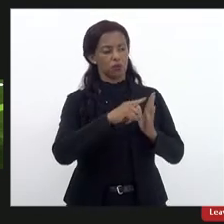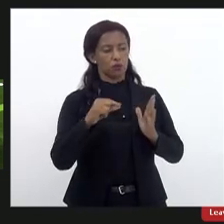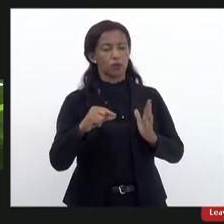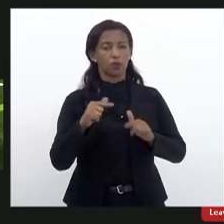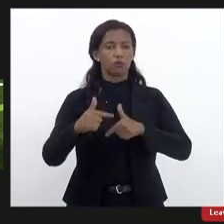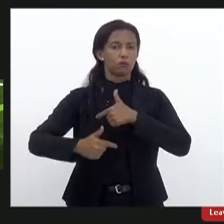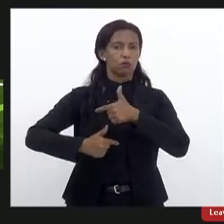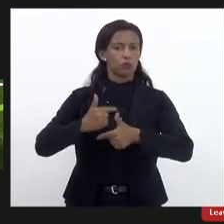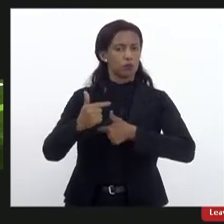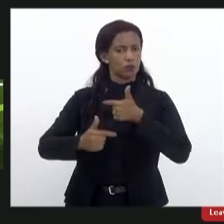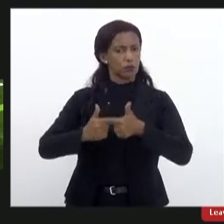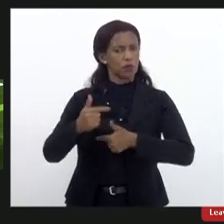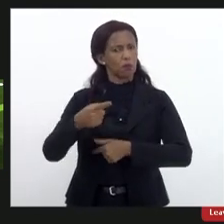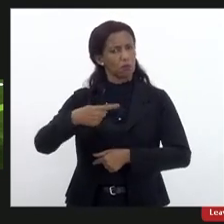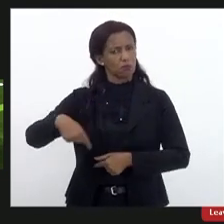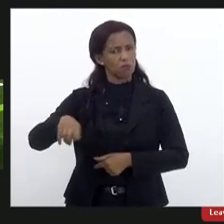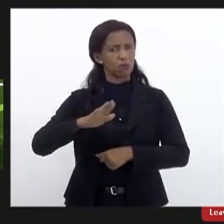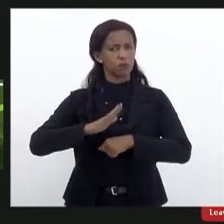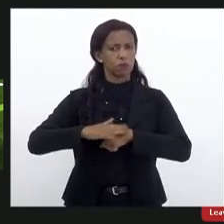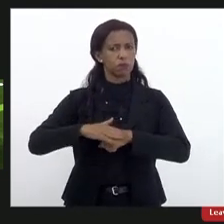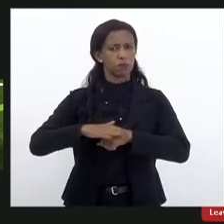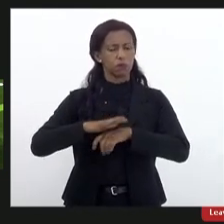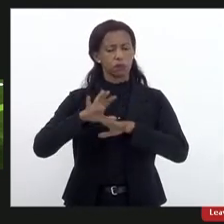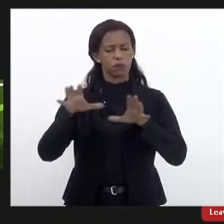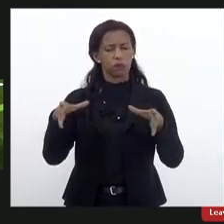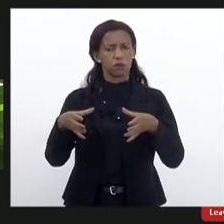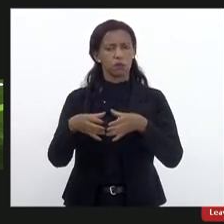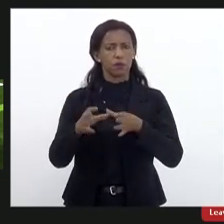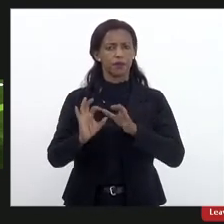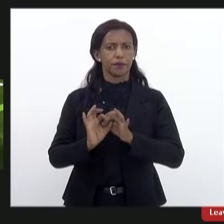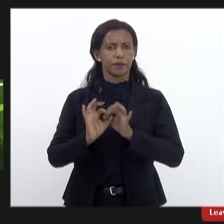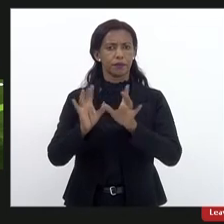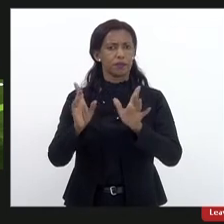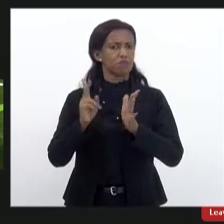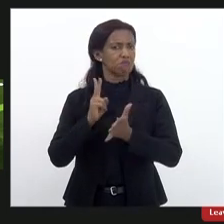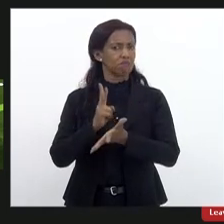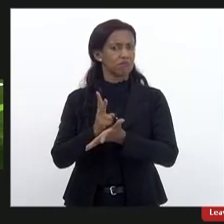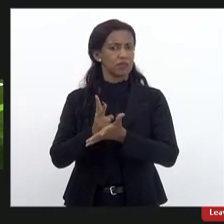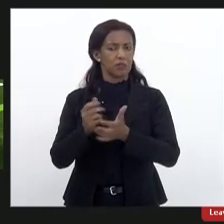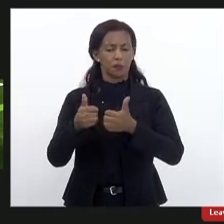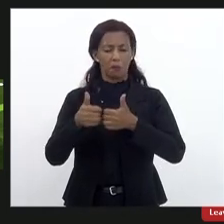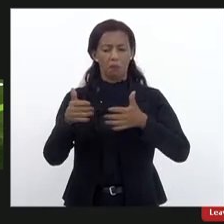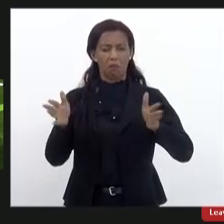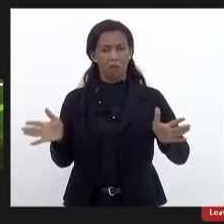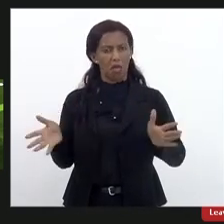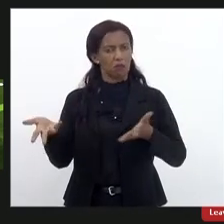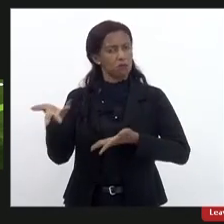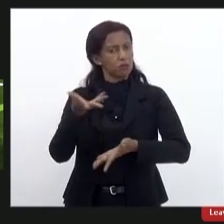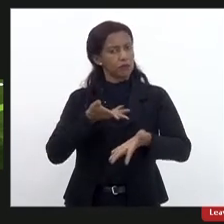trabalho que o órgão tem exercido em um espaço democrático, sempre disposto a receber a categoria,